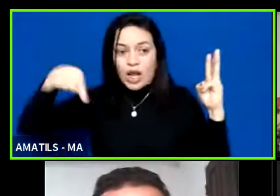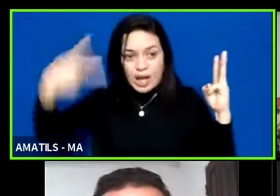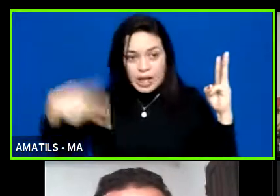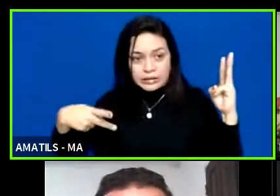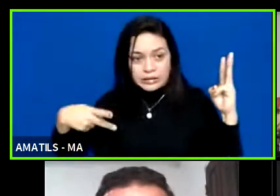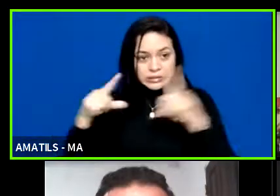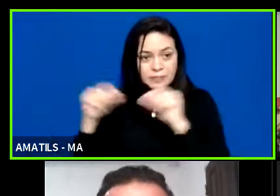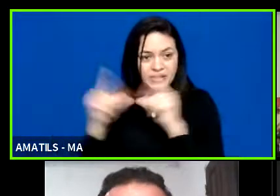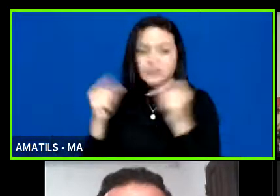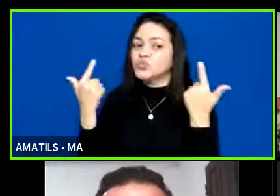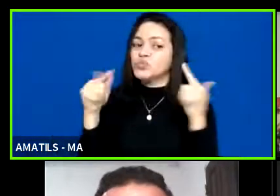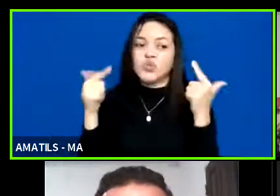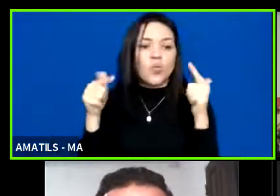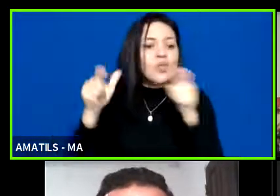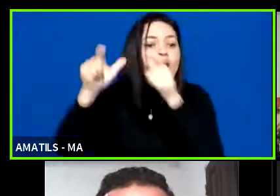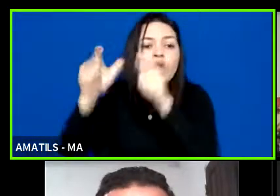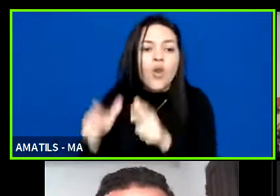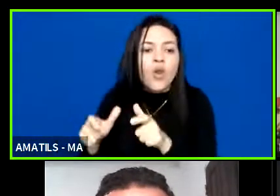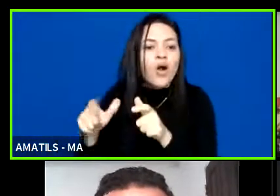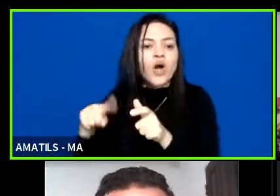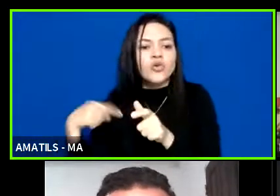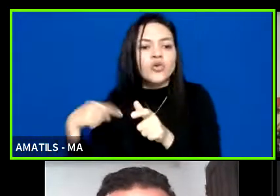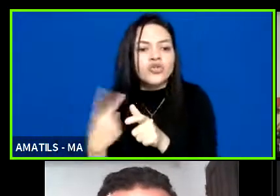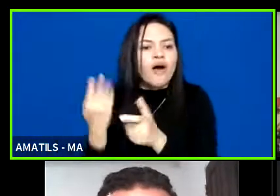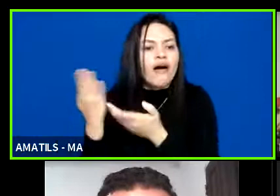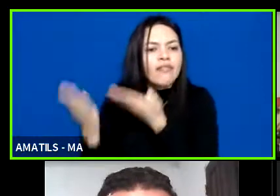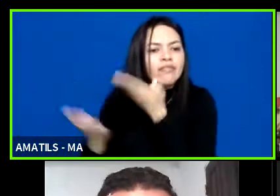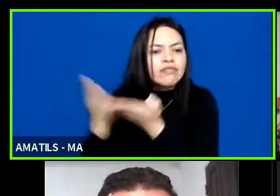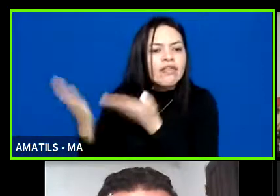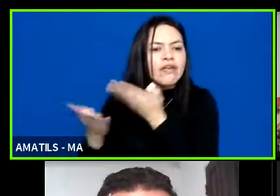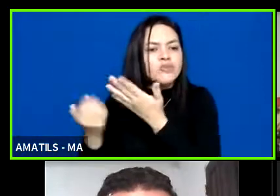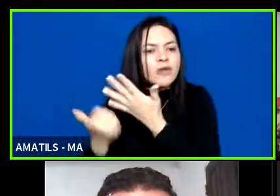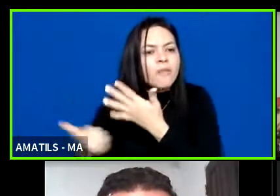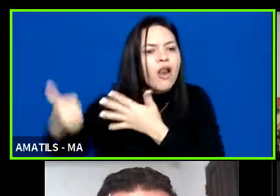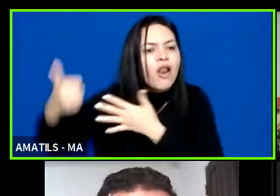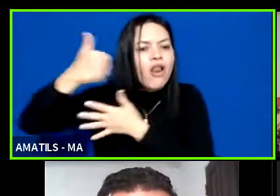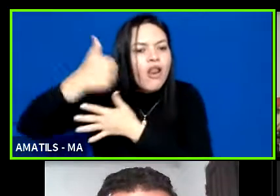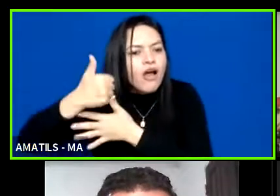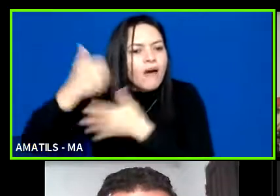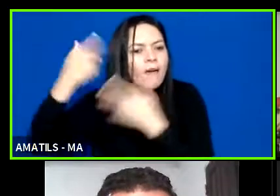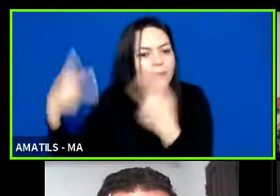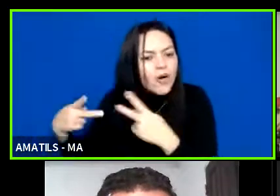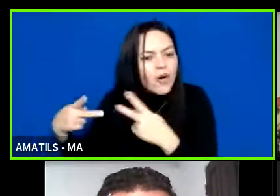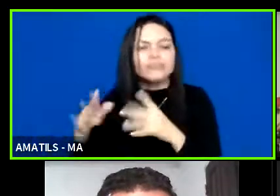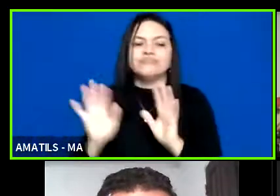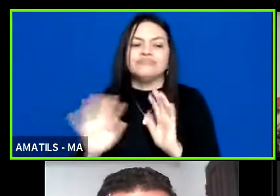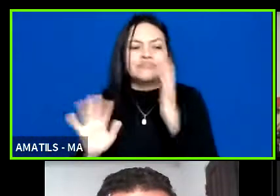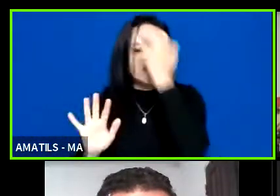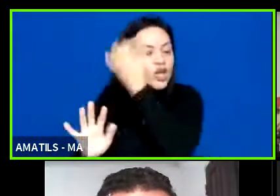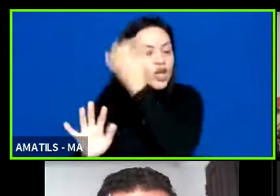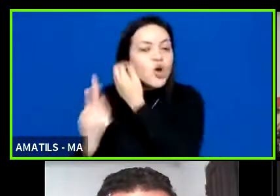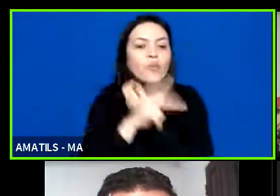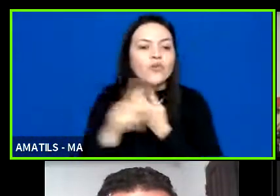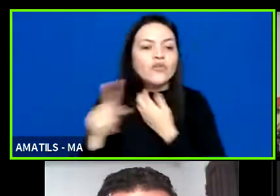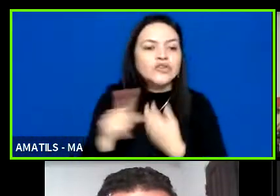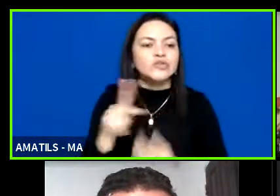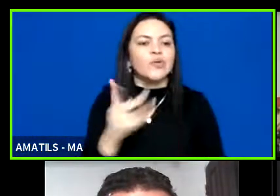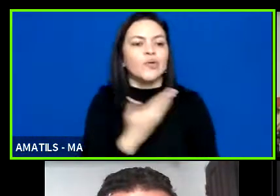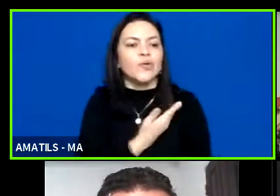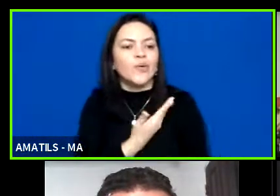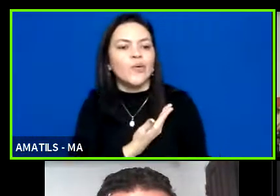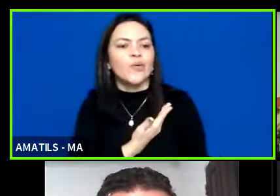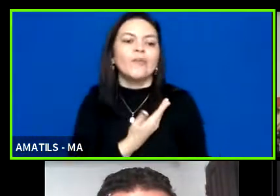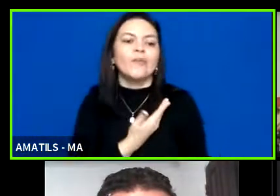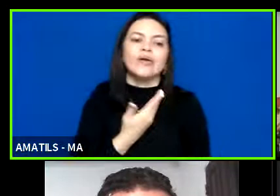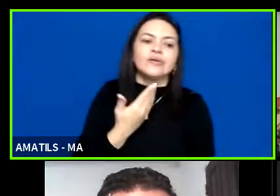de um local que tenhamos o atendimento prioritário, né? Os professores, colegas meus que atuam também no paradisporto, a maioria